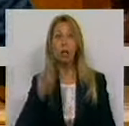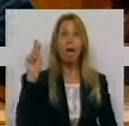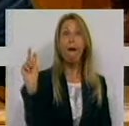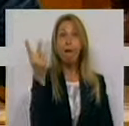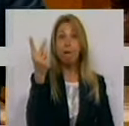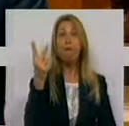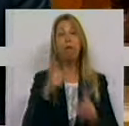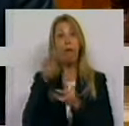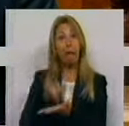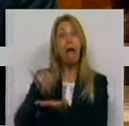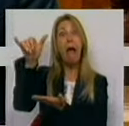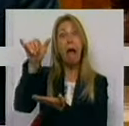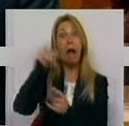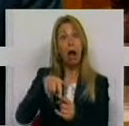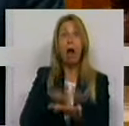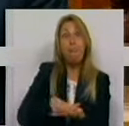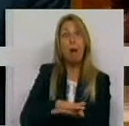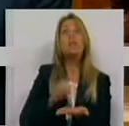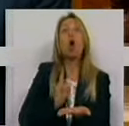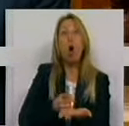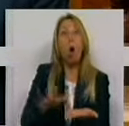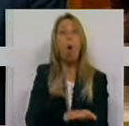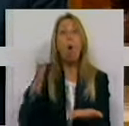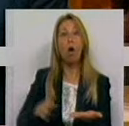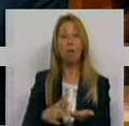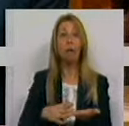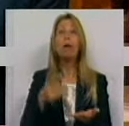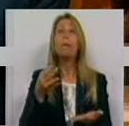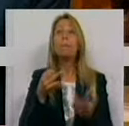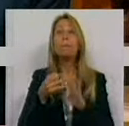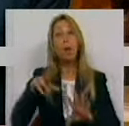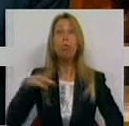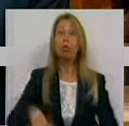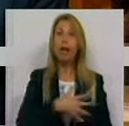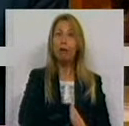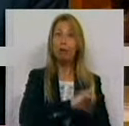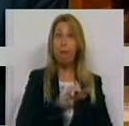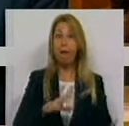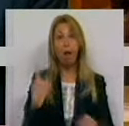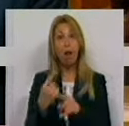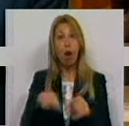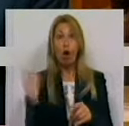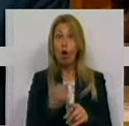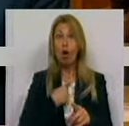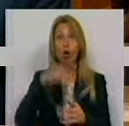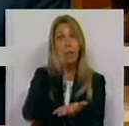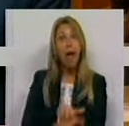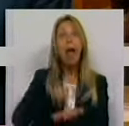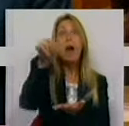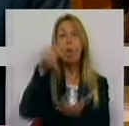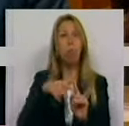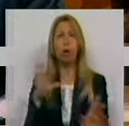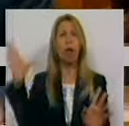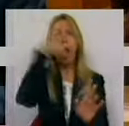sua única base na Península Ibérica. Não é por acaso que os nossos aeroportos batem todos os trimestres recordes de passageiros.